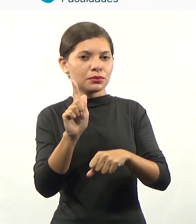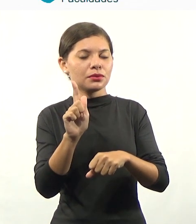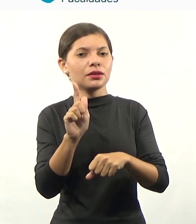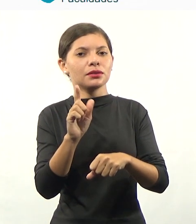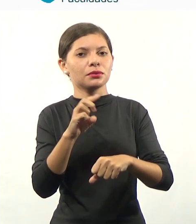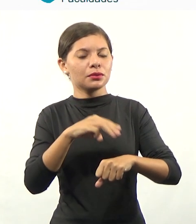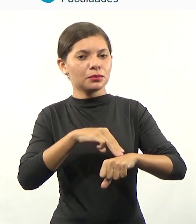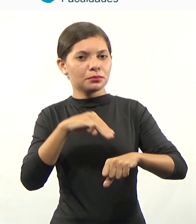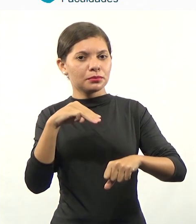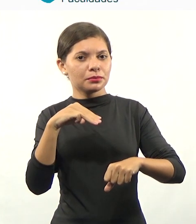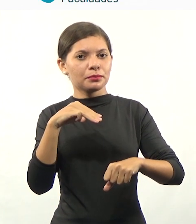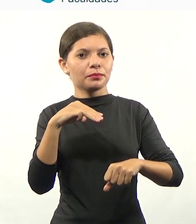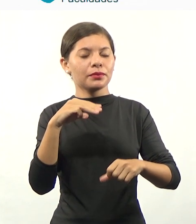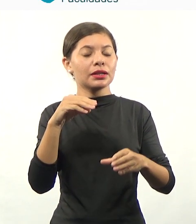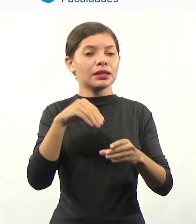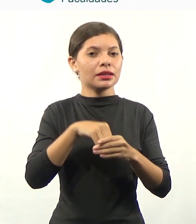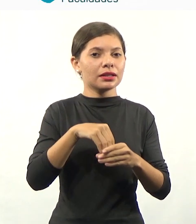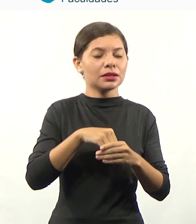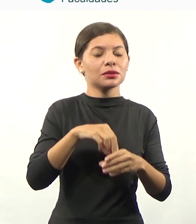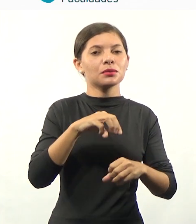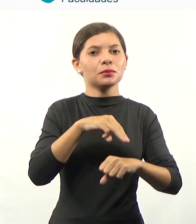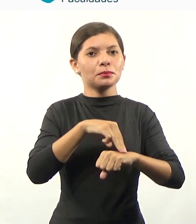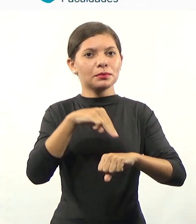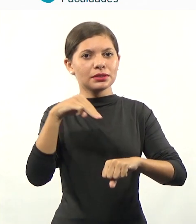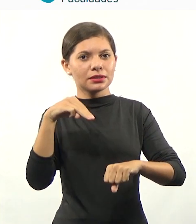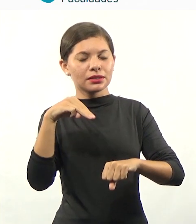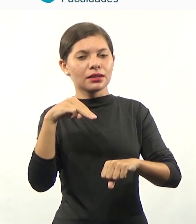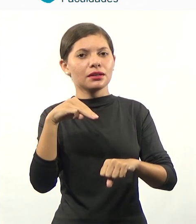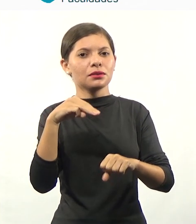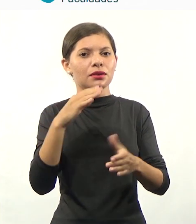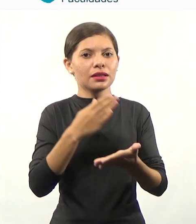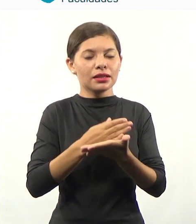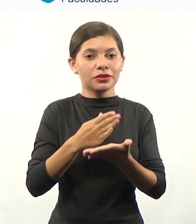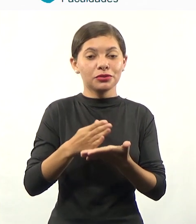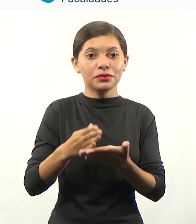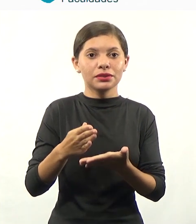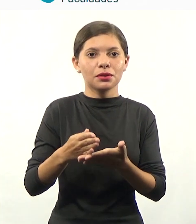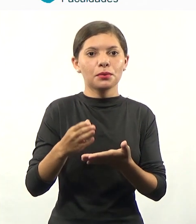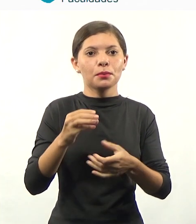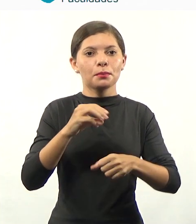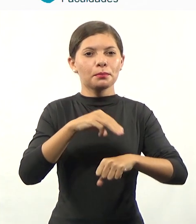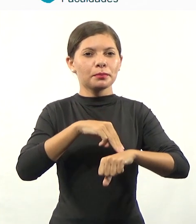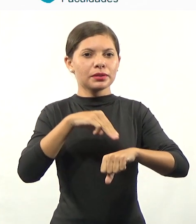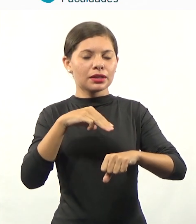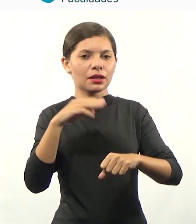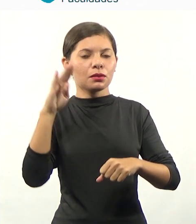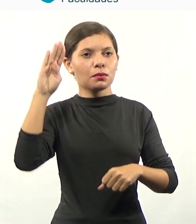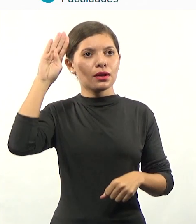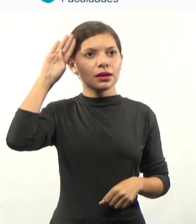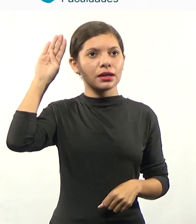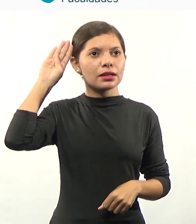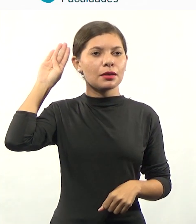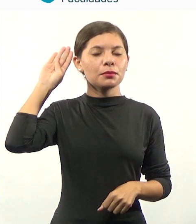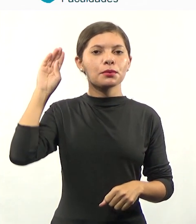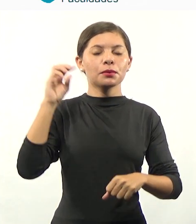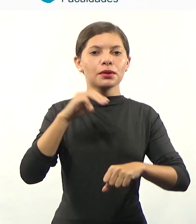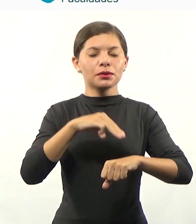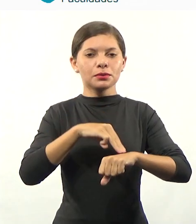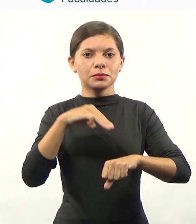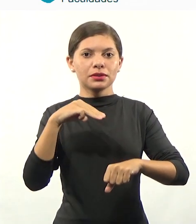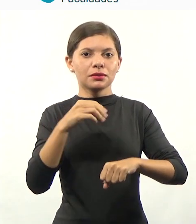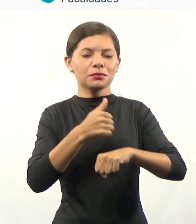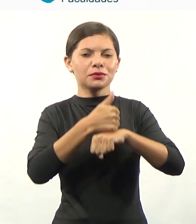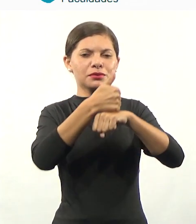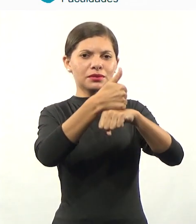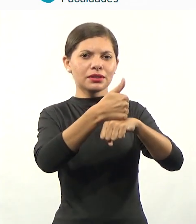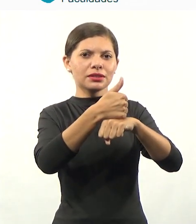e o mestrado. Dentro do mestrado, eu ainda vou ter uma outra divisão, que são os mestrados acadêmicos e os mestrados